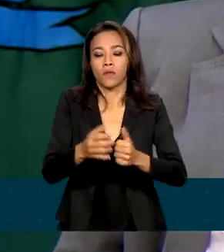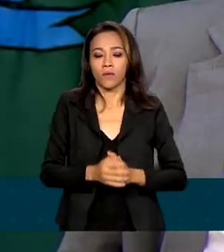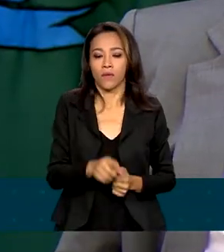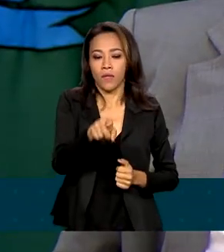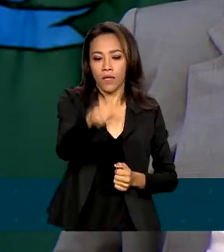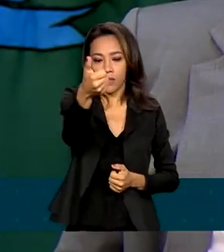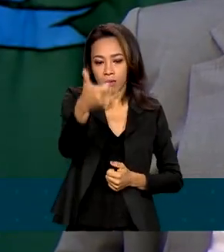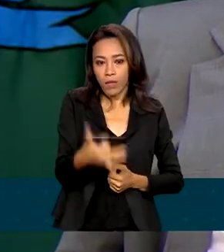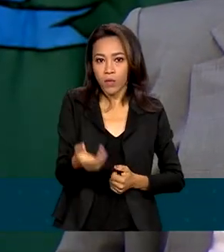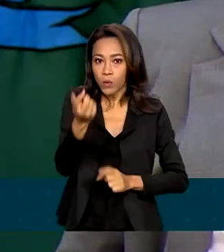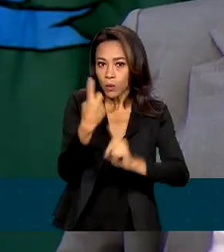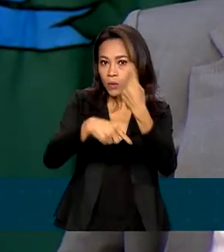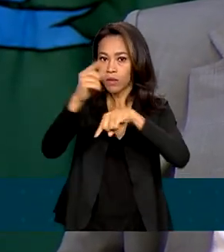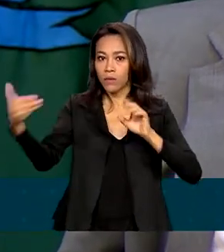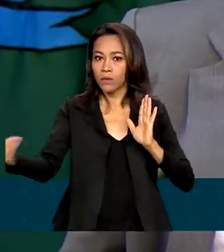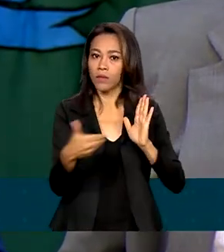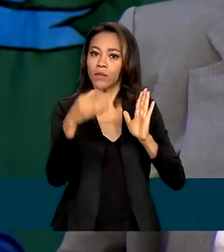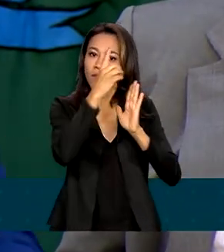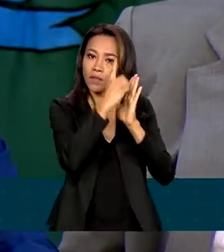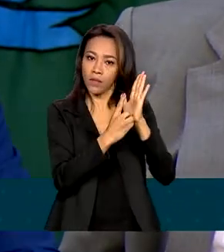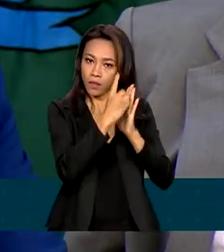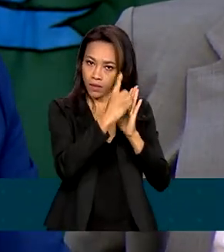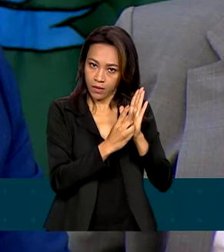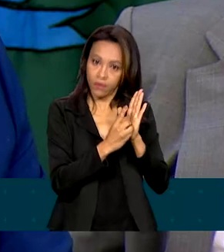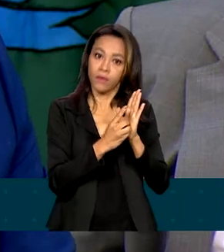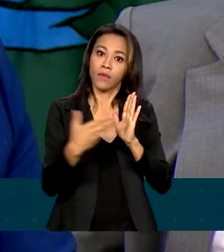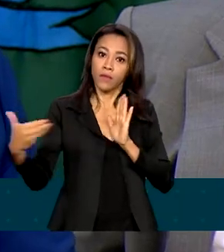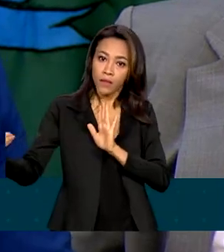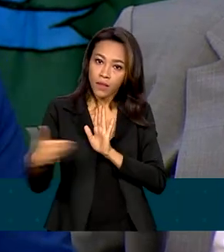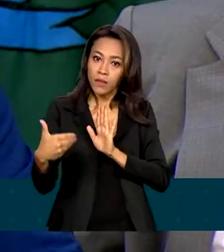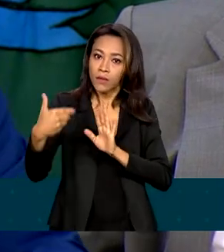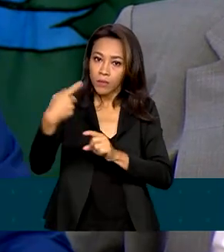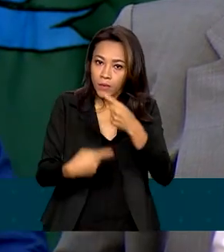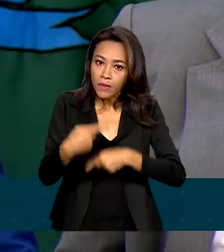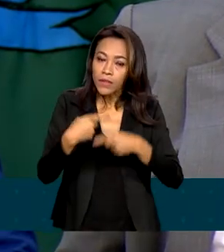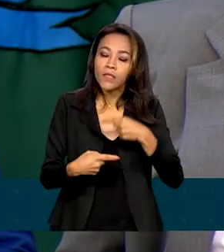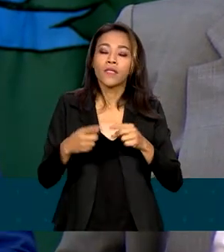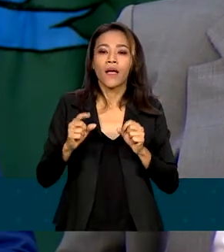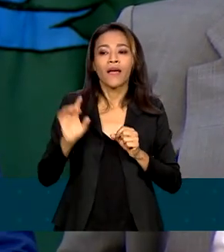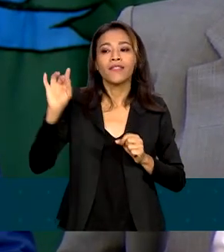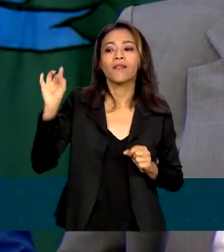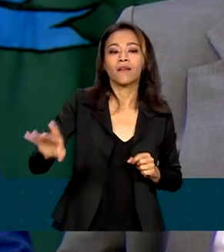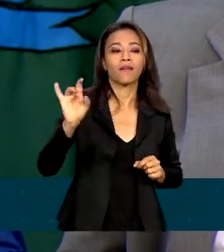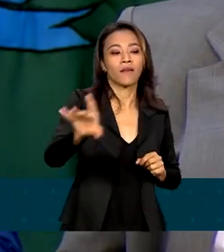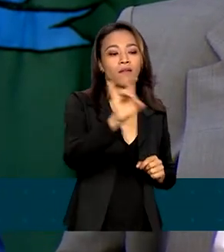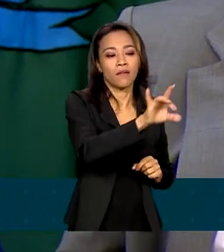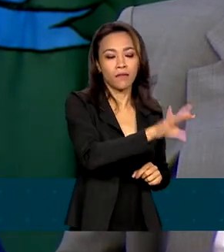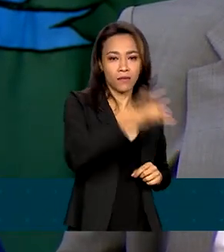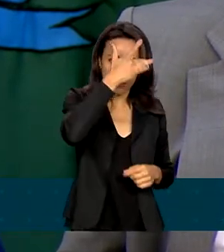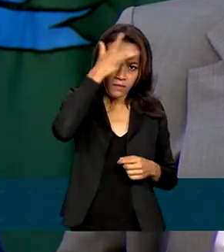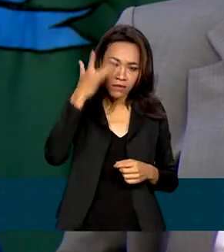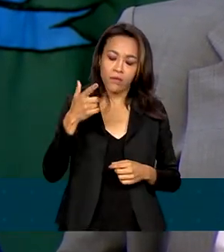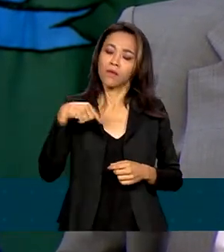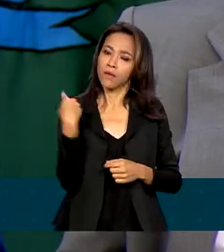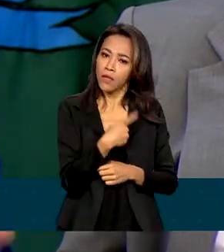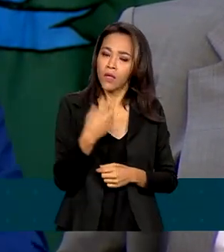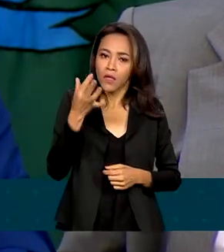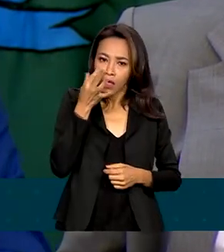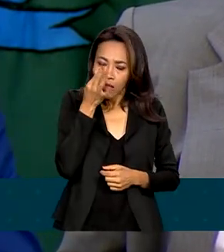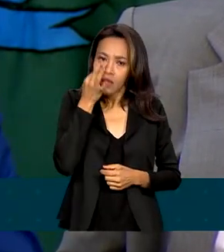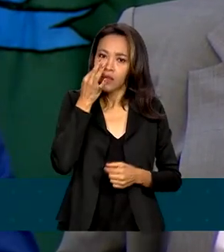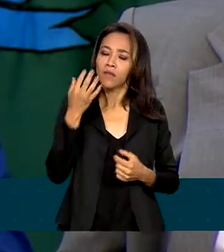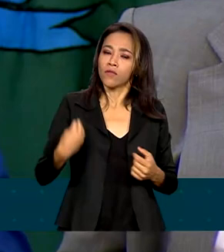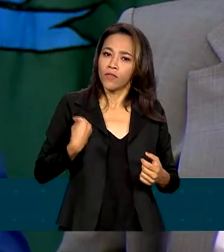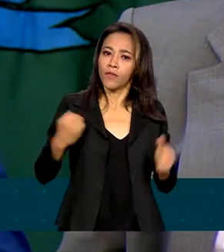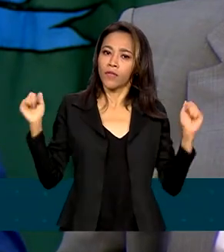desse decreto e o sucesso dessa política será de cada um de nós que estamos aqui e de